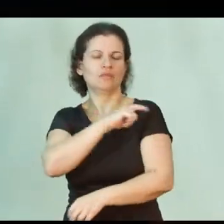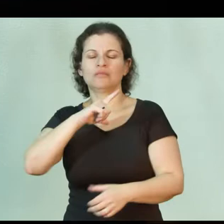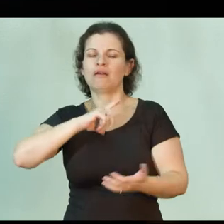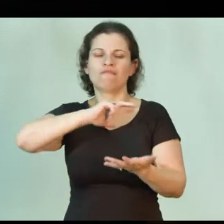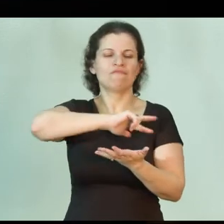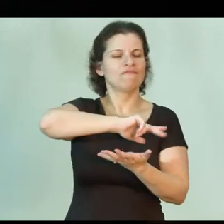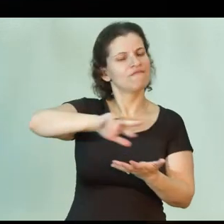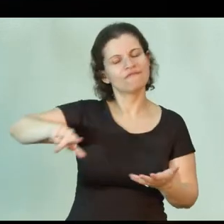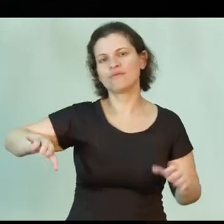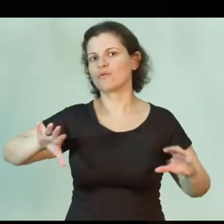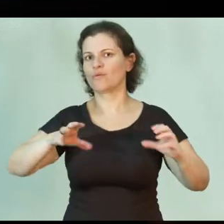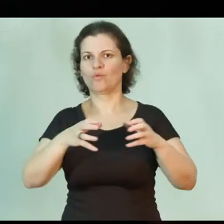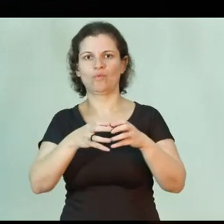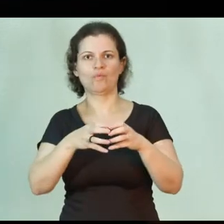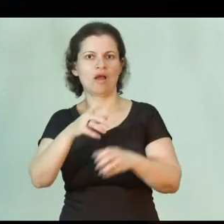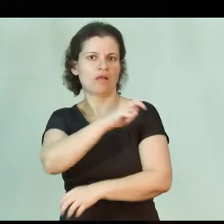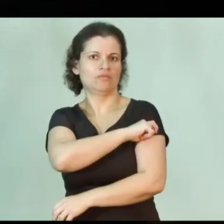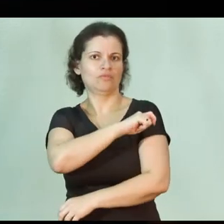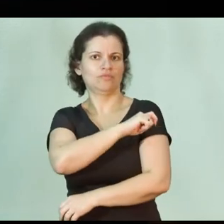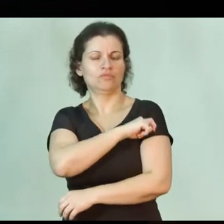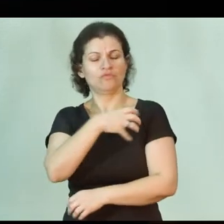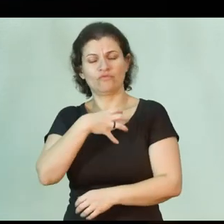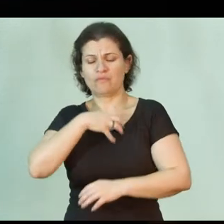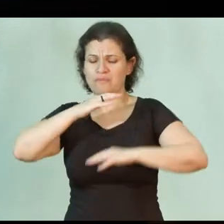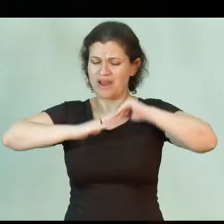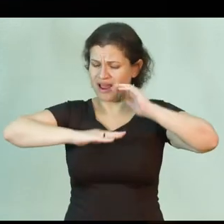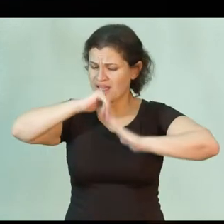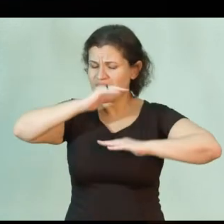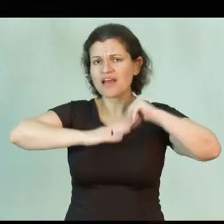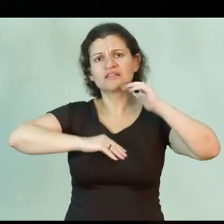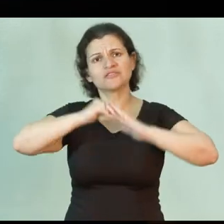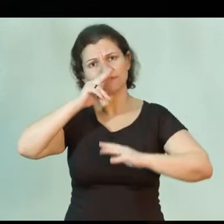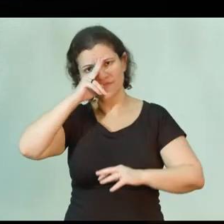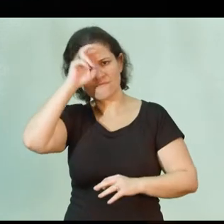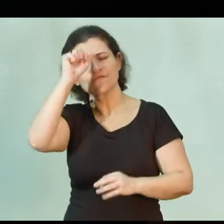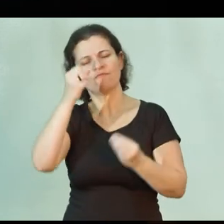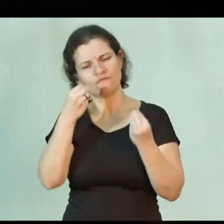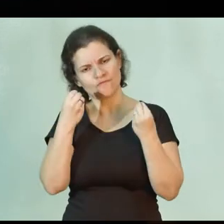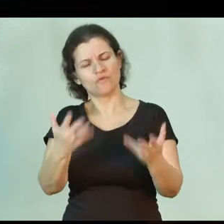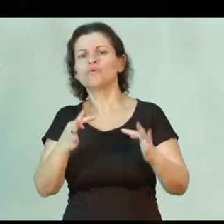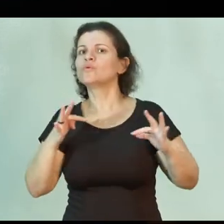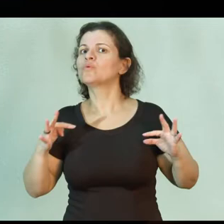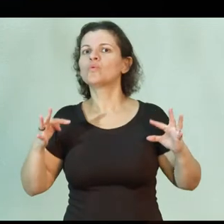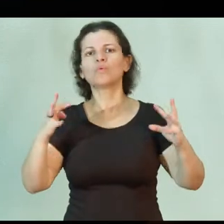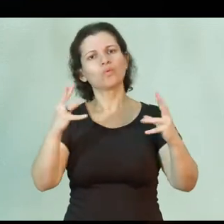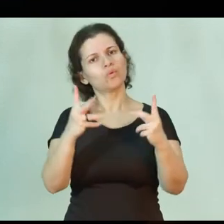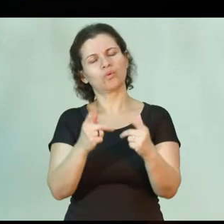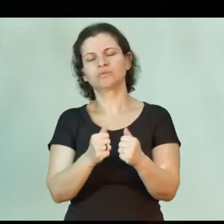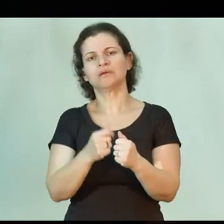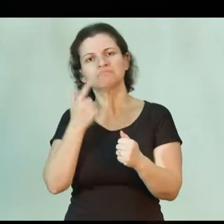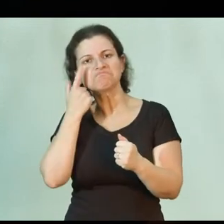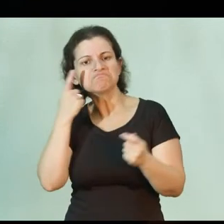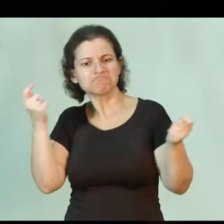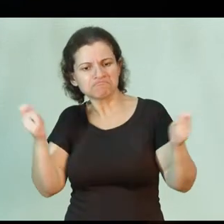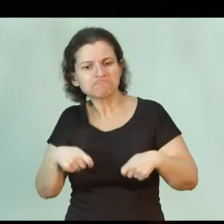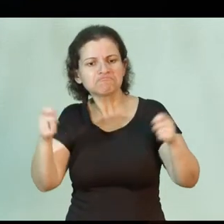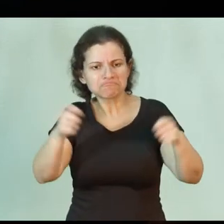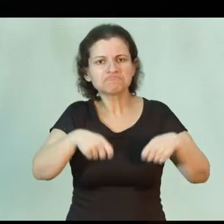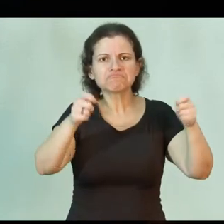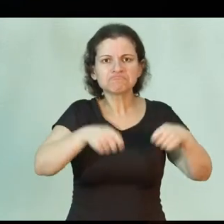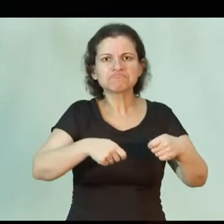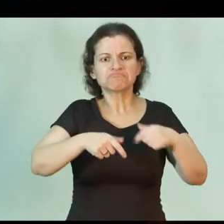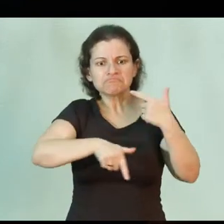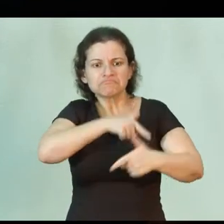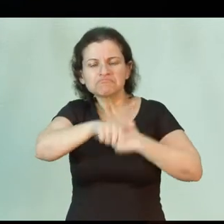diversos grupos estudantis que, de uma maneira prática, fortalecem todas essas possibilidades de